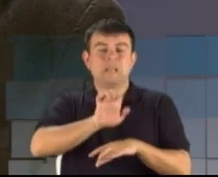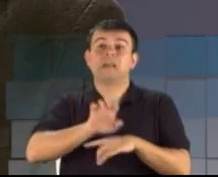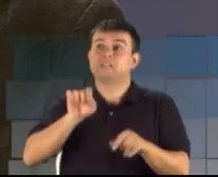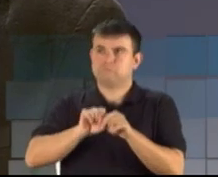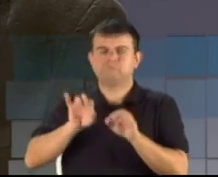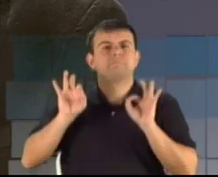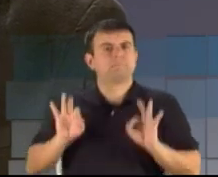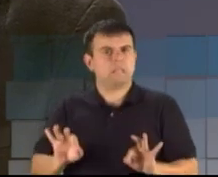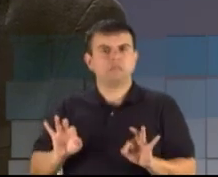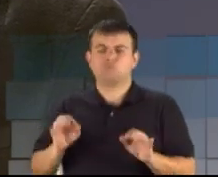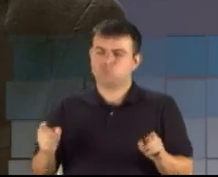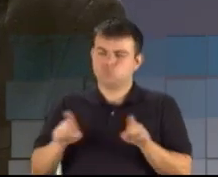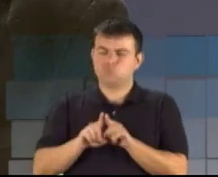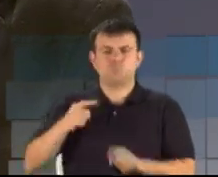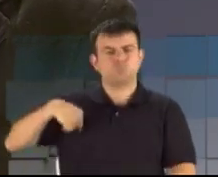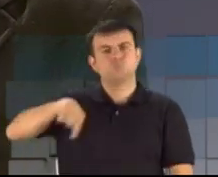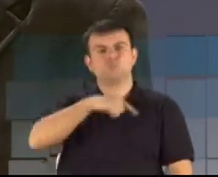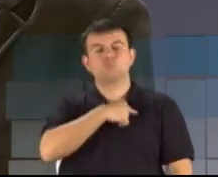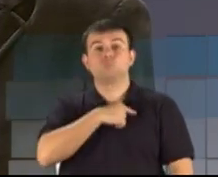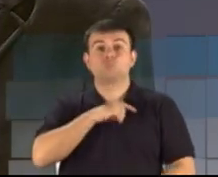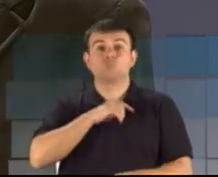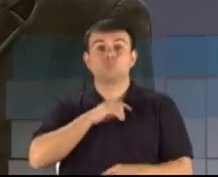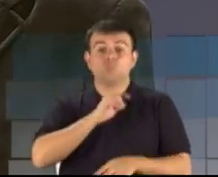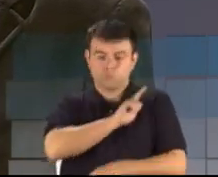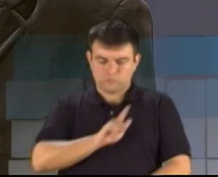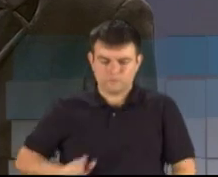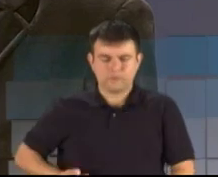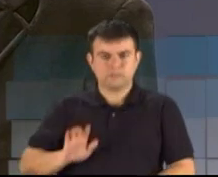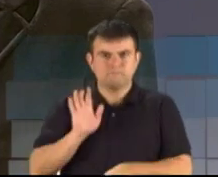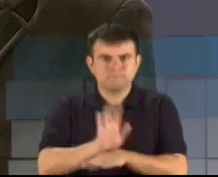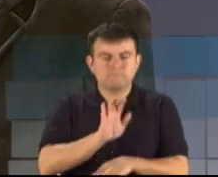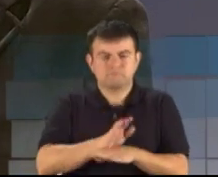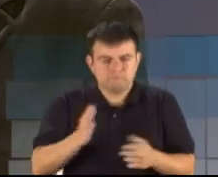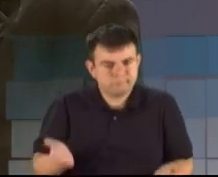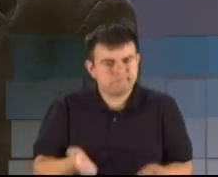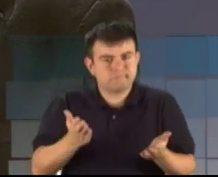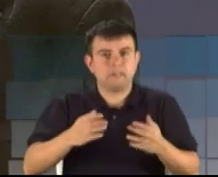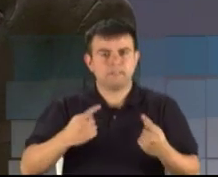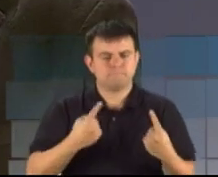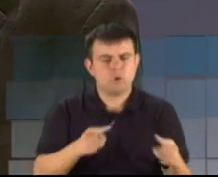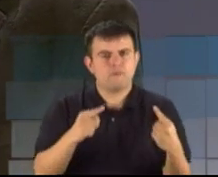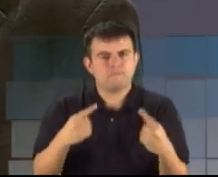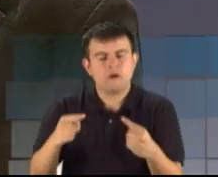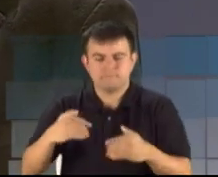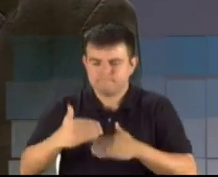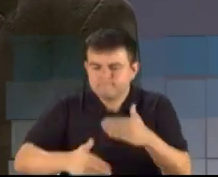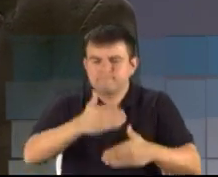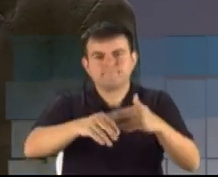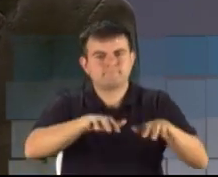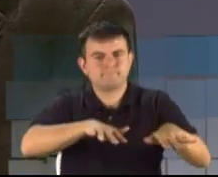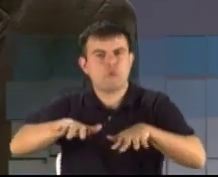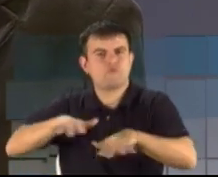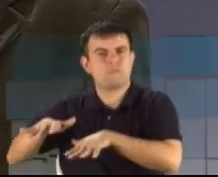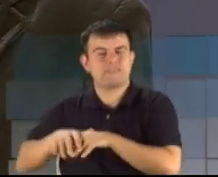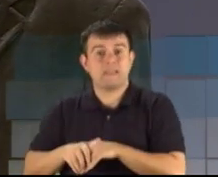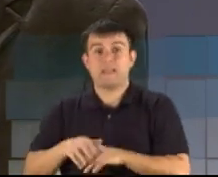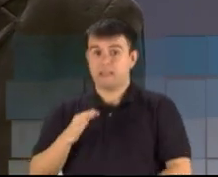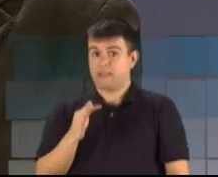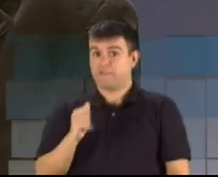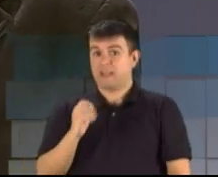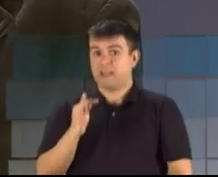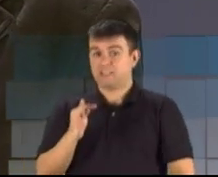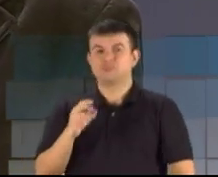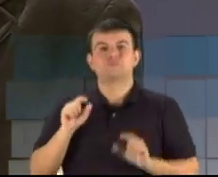governo colaborativo. Vai impulsionar, movimentar. Só para ter uma ideia, Carole, o FAT, Fundo Amparo